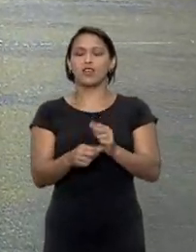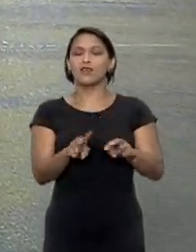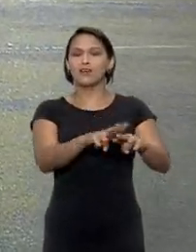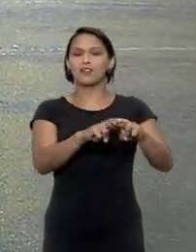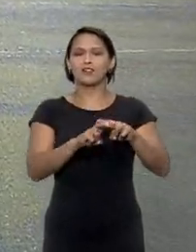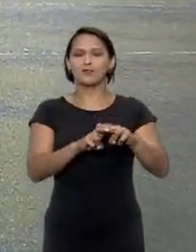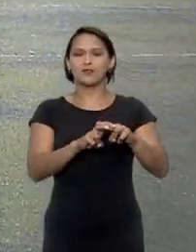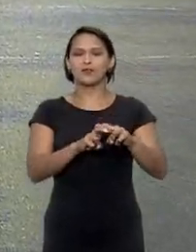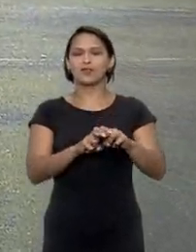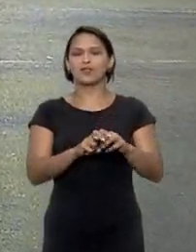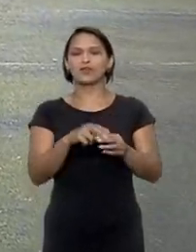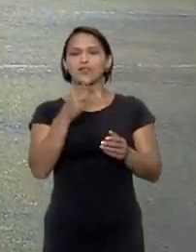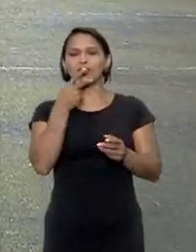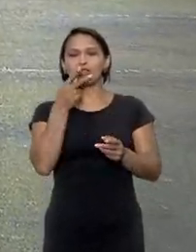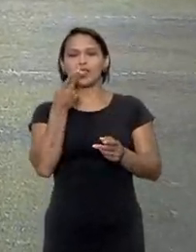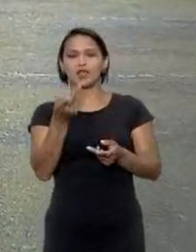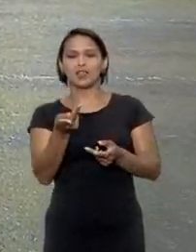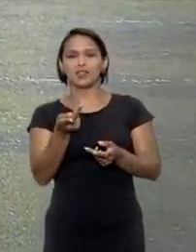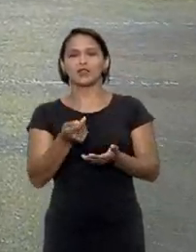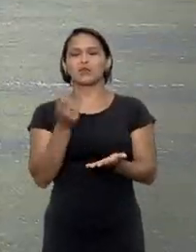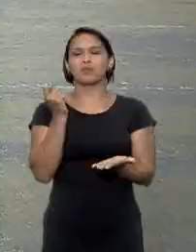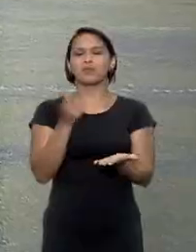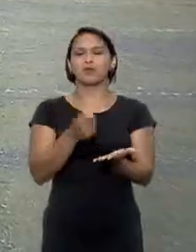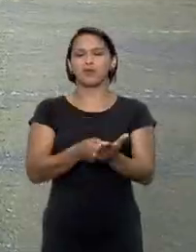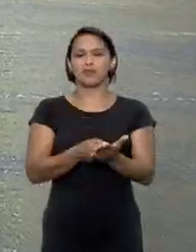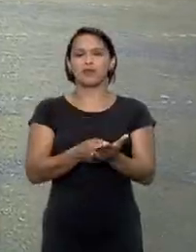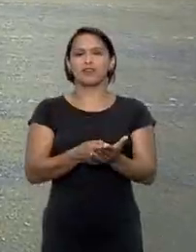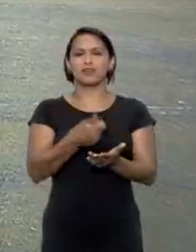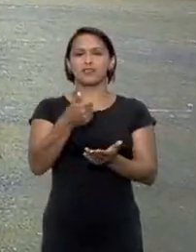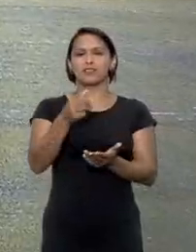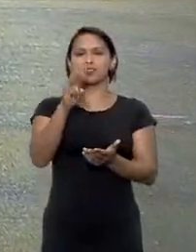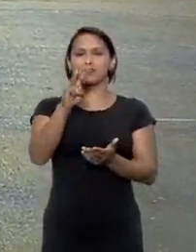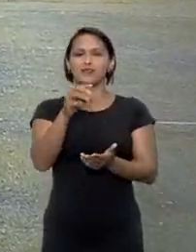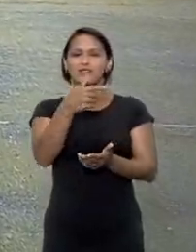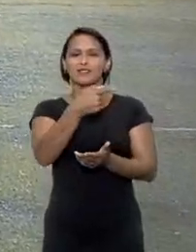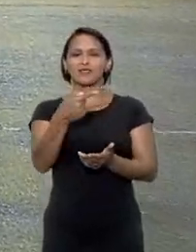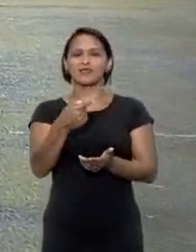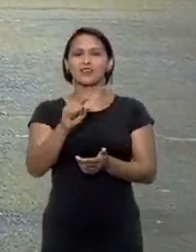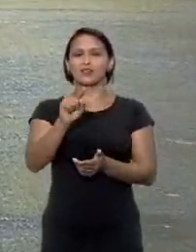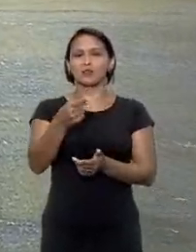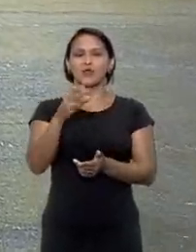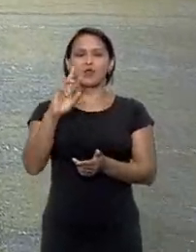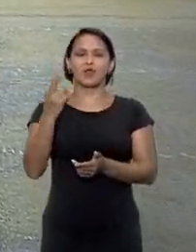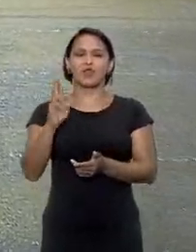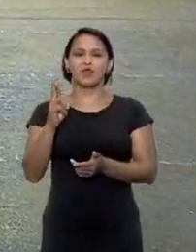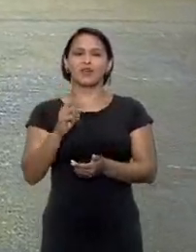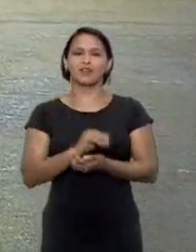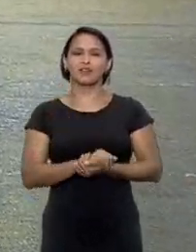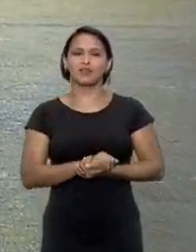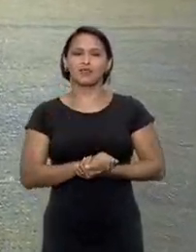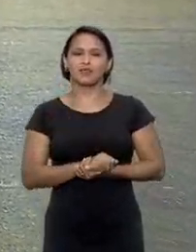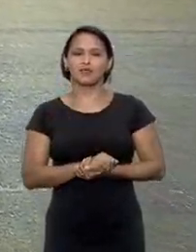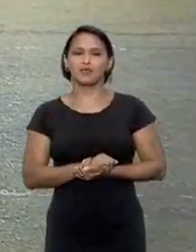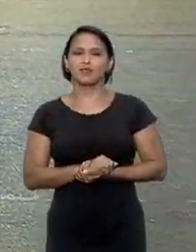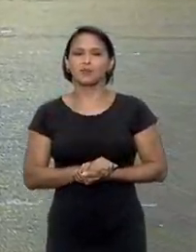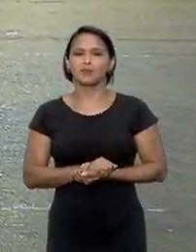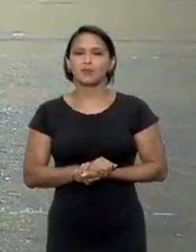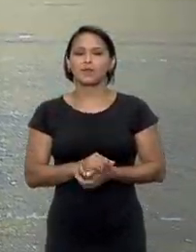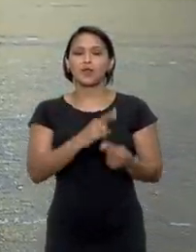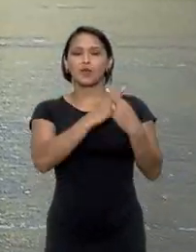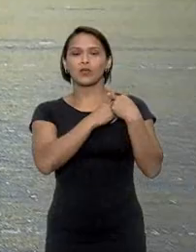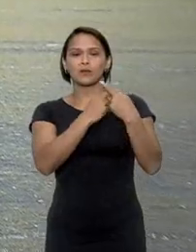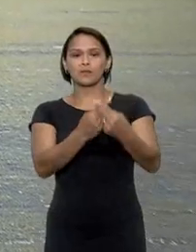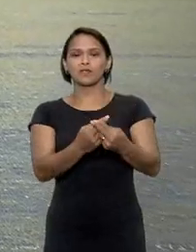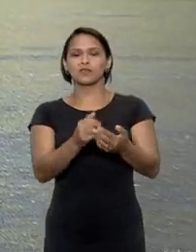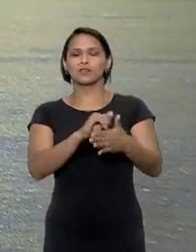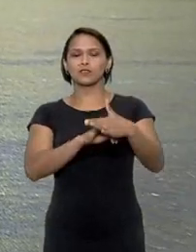condenado pelo tribunal arbitral suíço a pagar 137 mil reais de indenização os